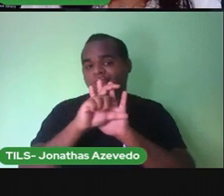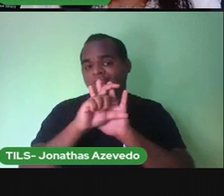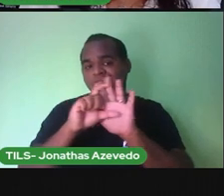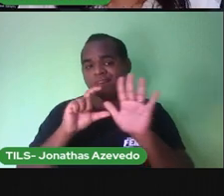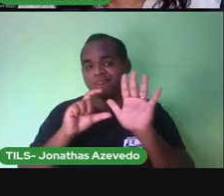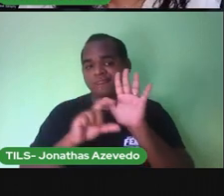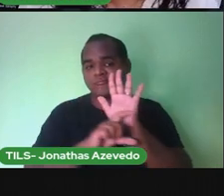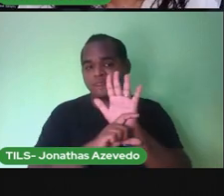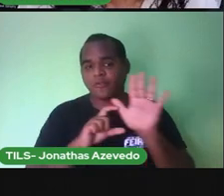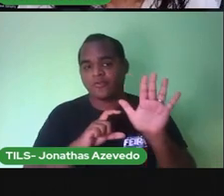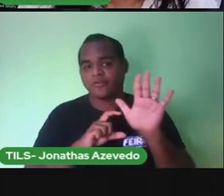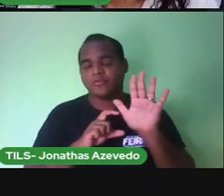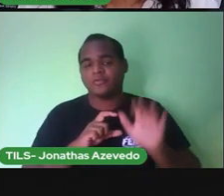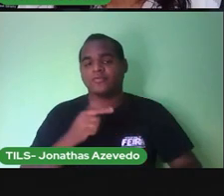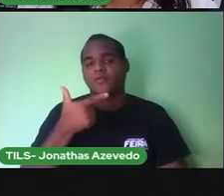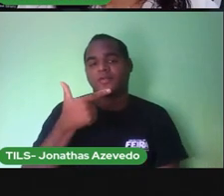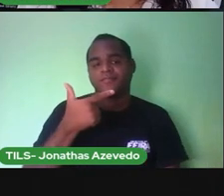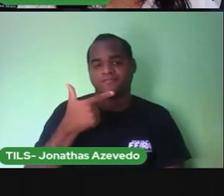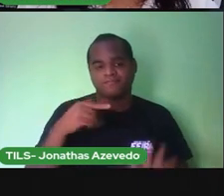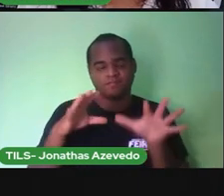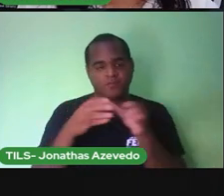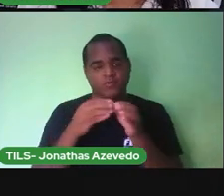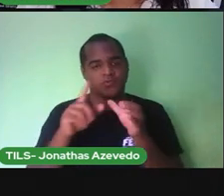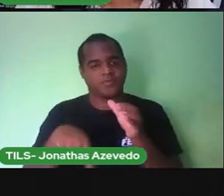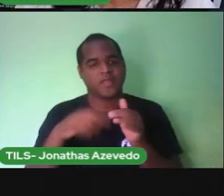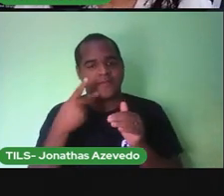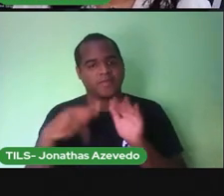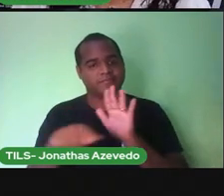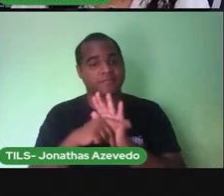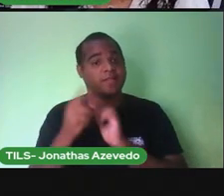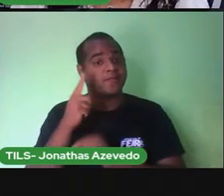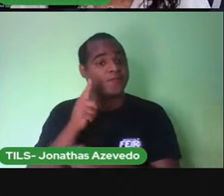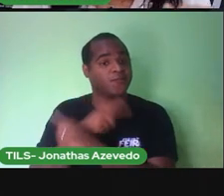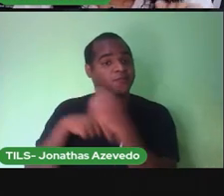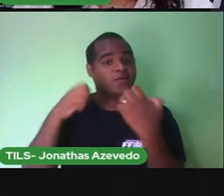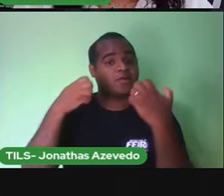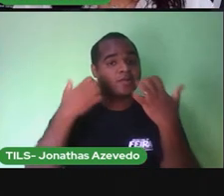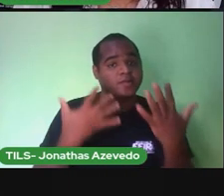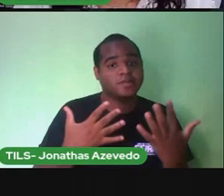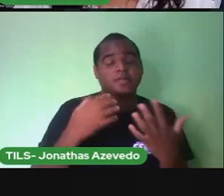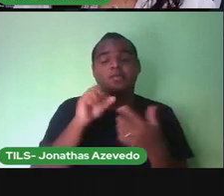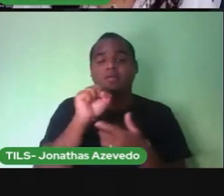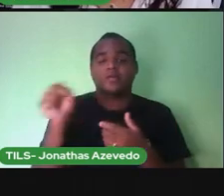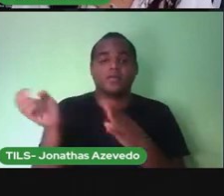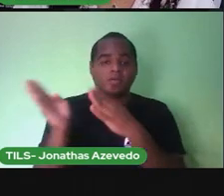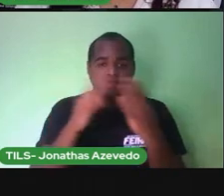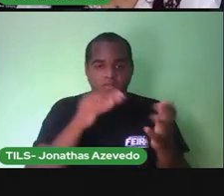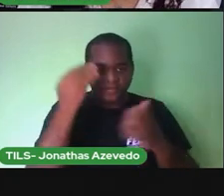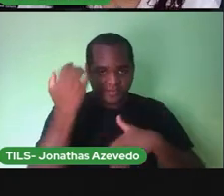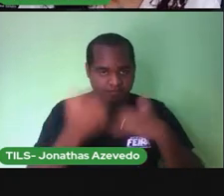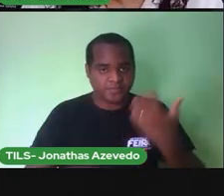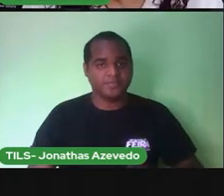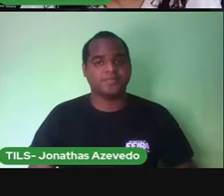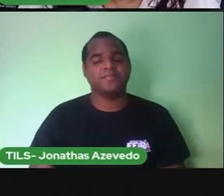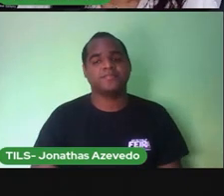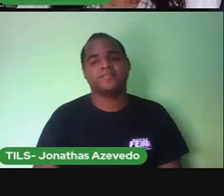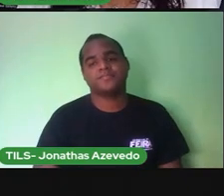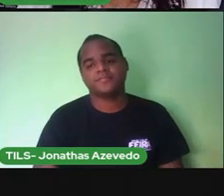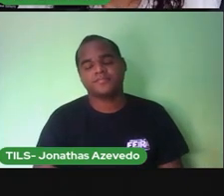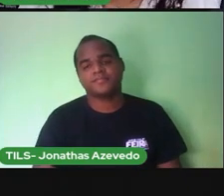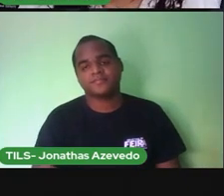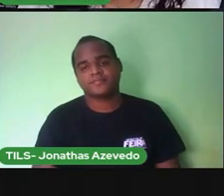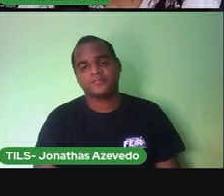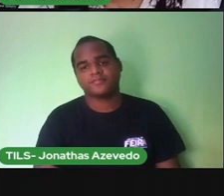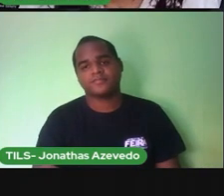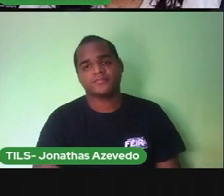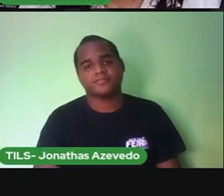Justamente Temos dois grupinhos Vamos voltar ao nosso slide Das perguntas Então Quantos